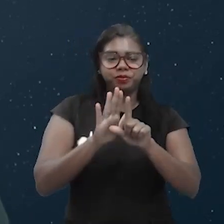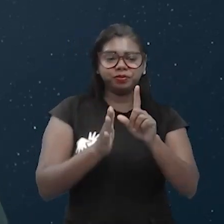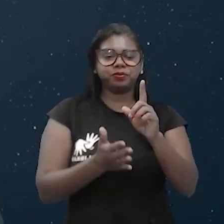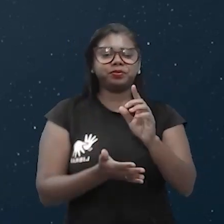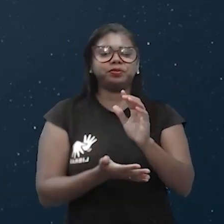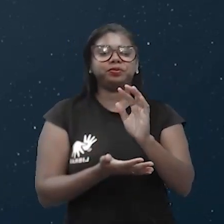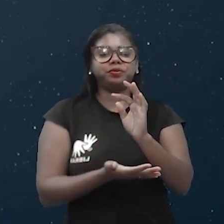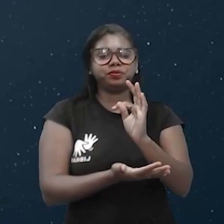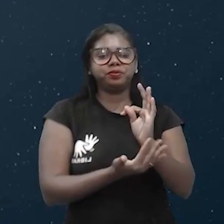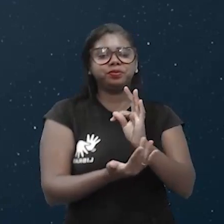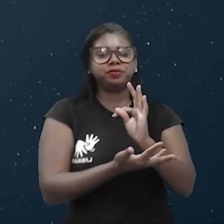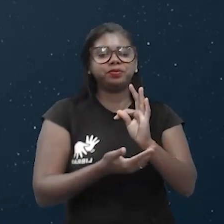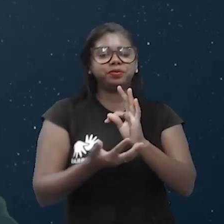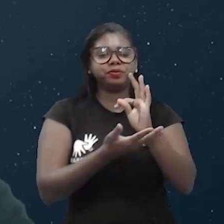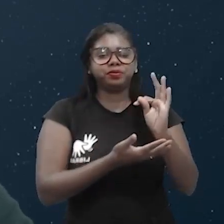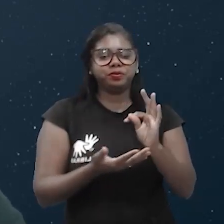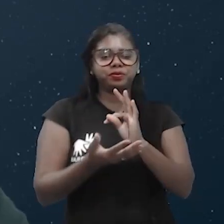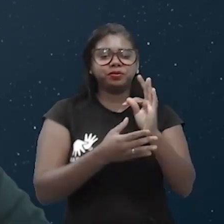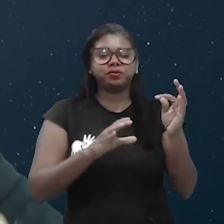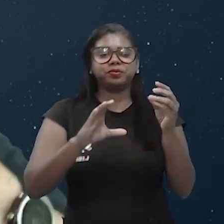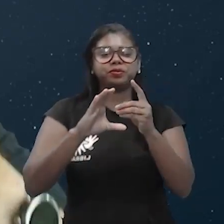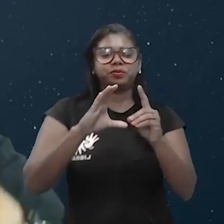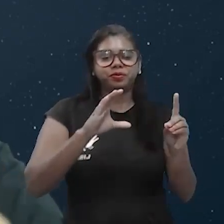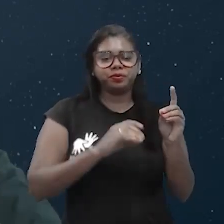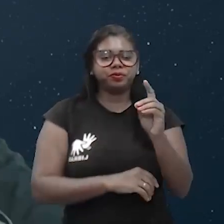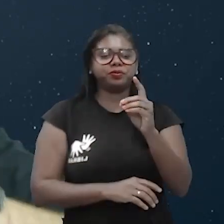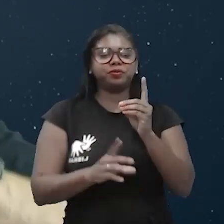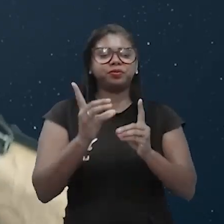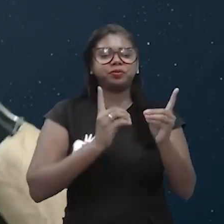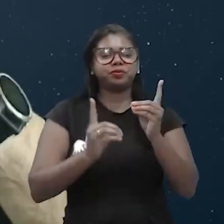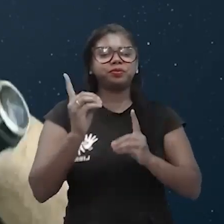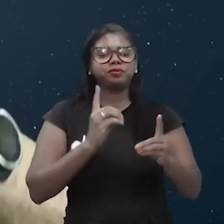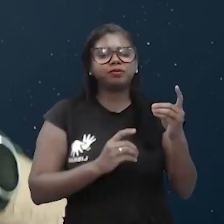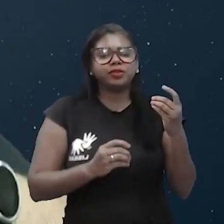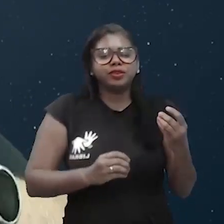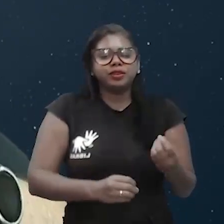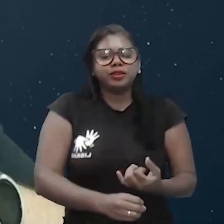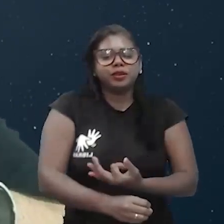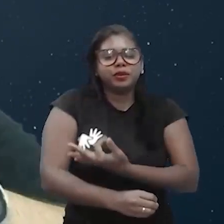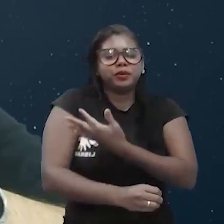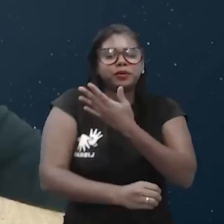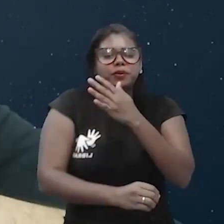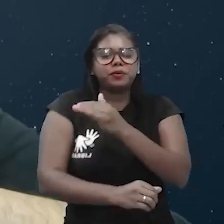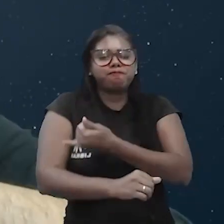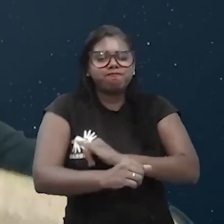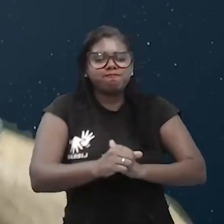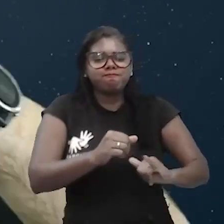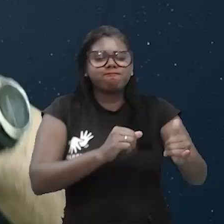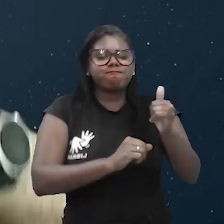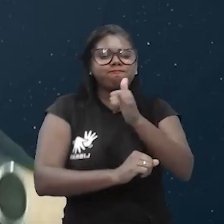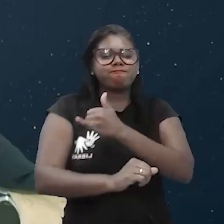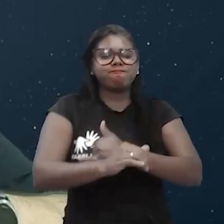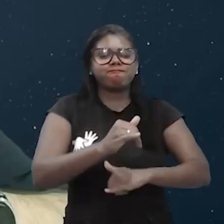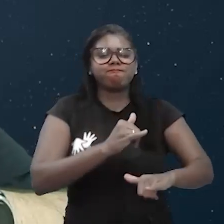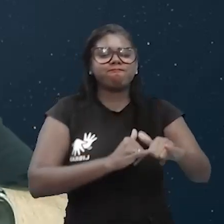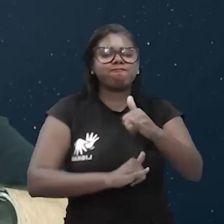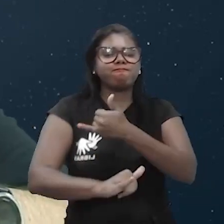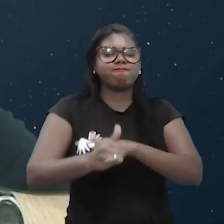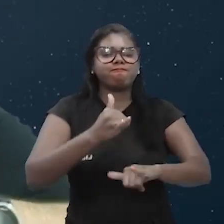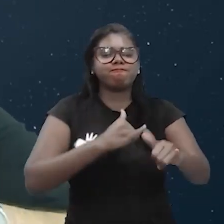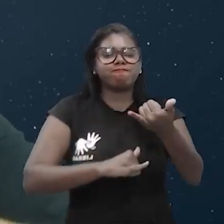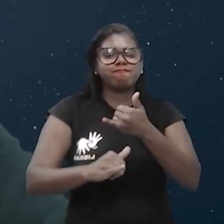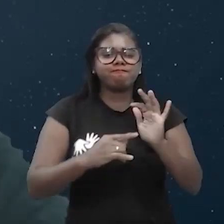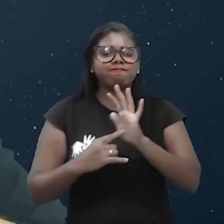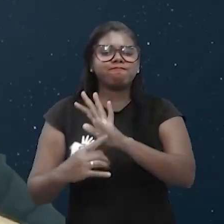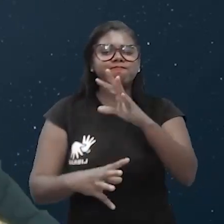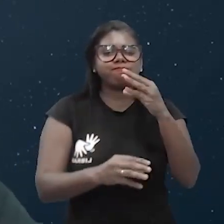estava citando a ideia de que o calor, a energia, esse calor ele representa a energia que é introduzida